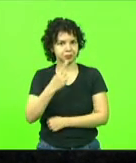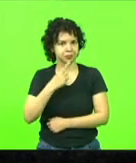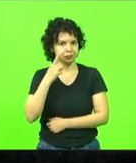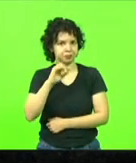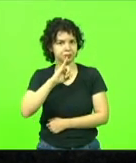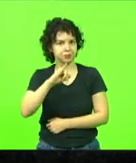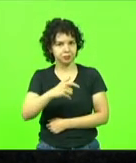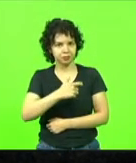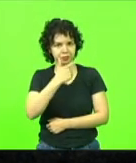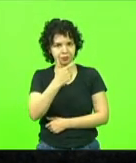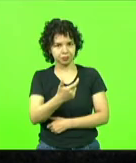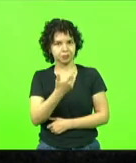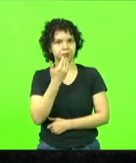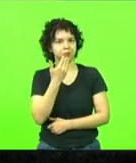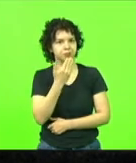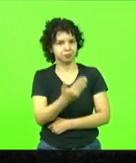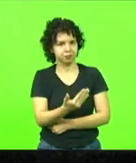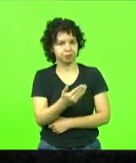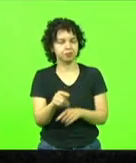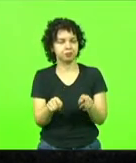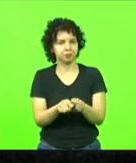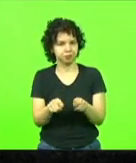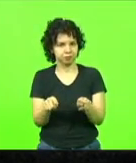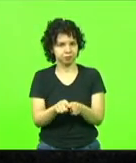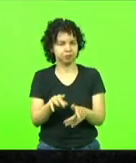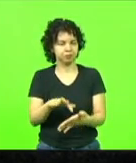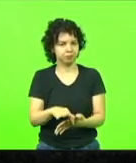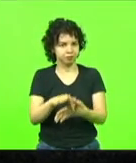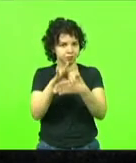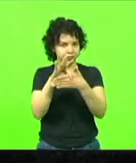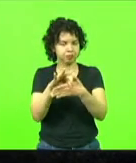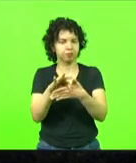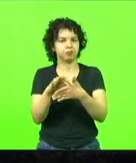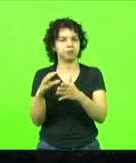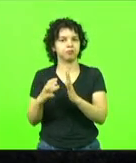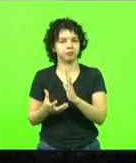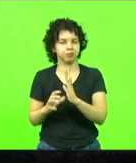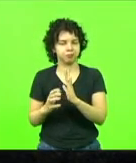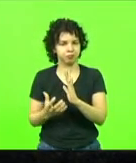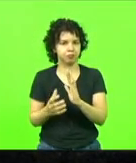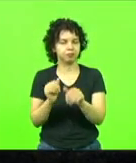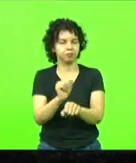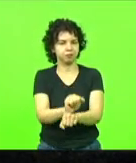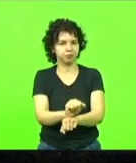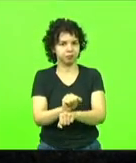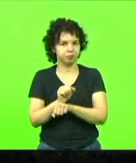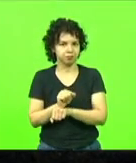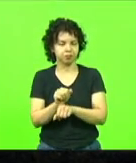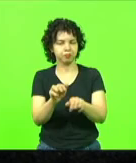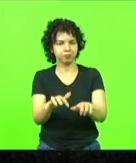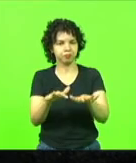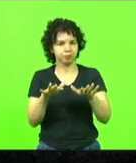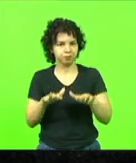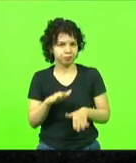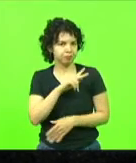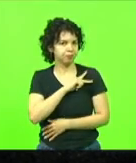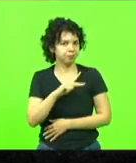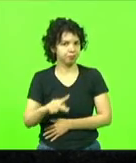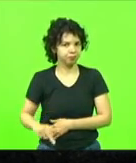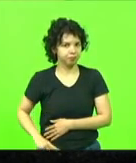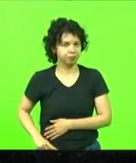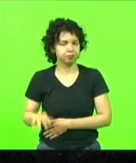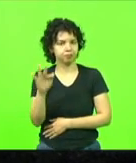com aquiescência dos líderes dos partidos, suspendeu a sessão a fim de que o senhor presidente da